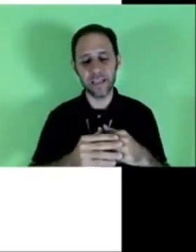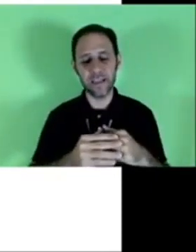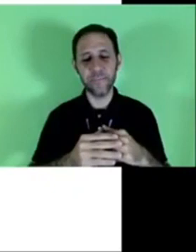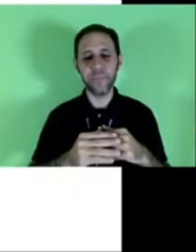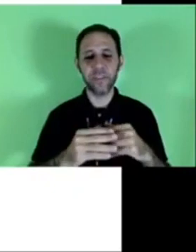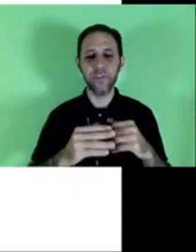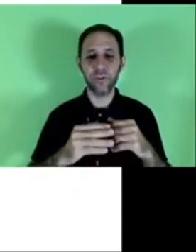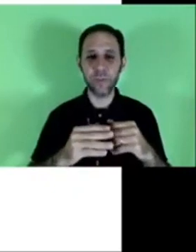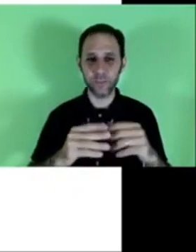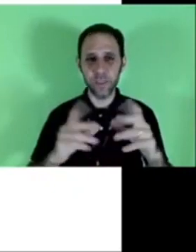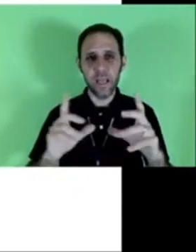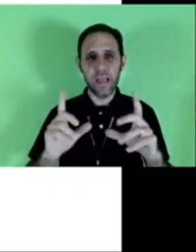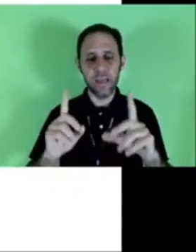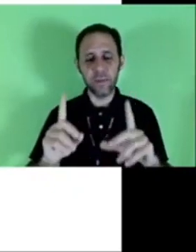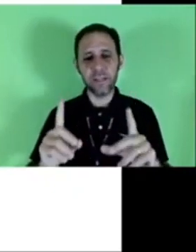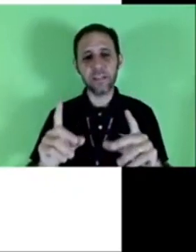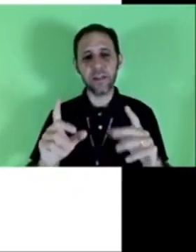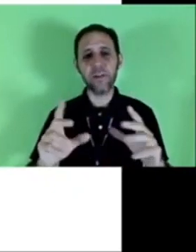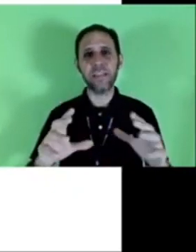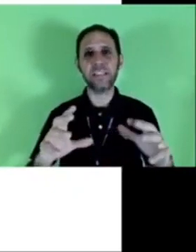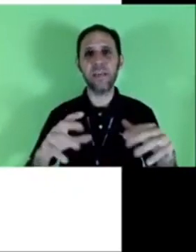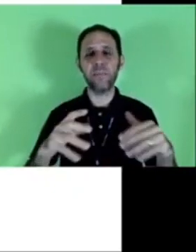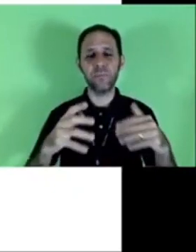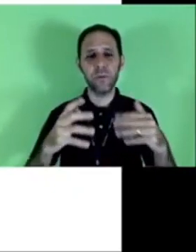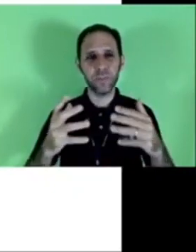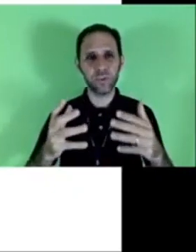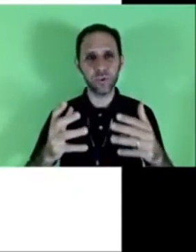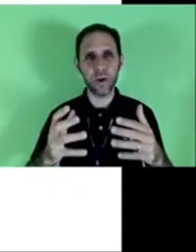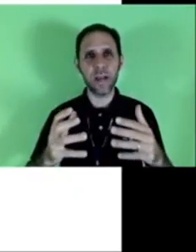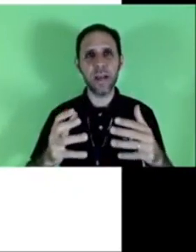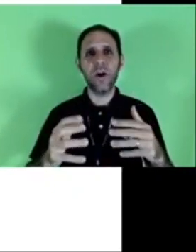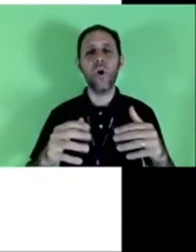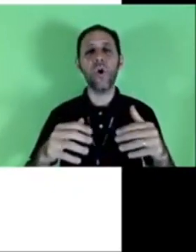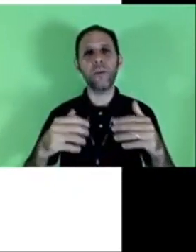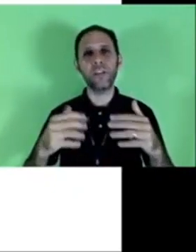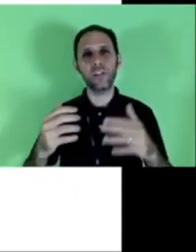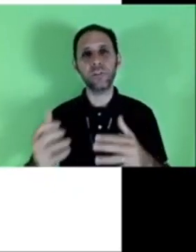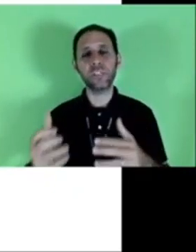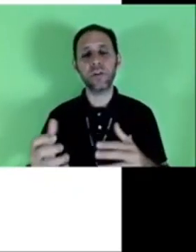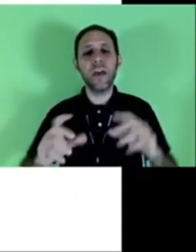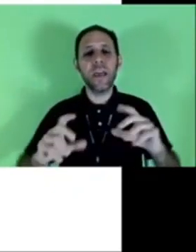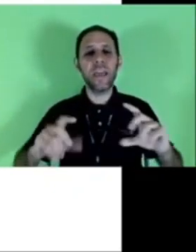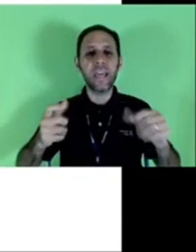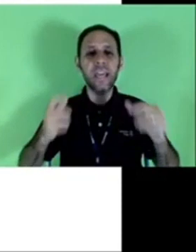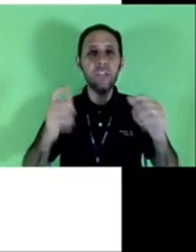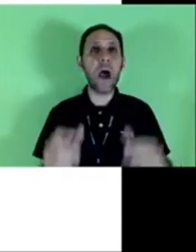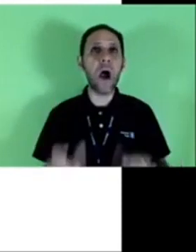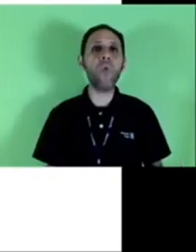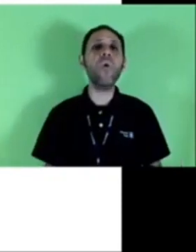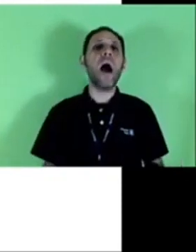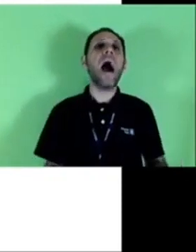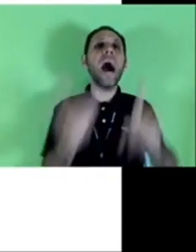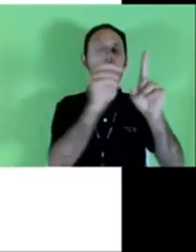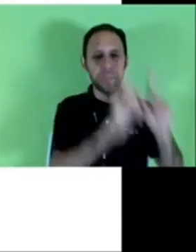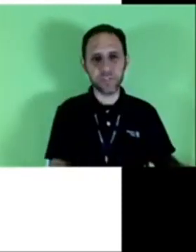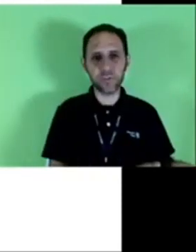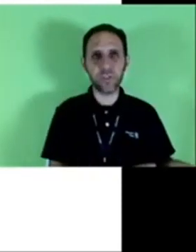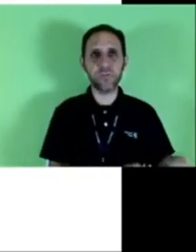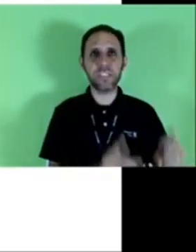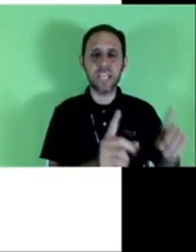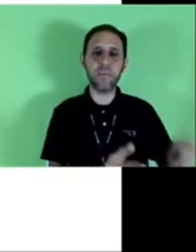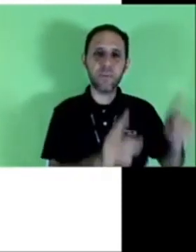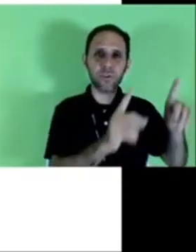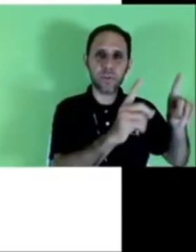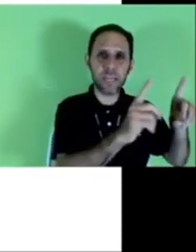aquele documento lembrando então que é sempre uma pessoa ou uma instituição requerendo algo a uma